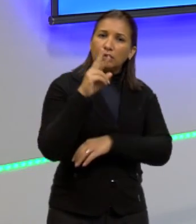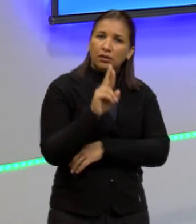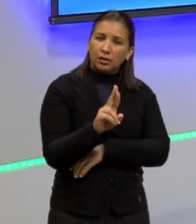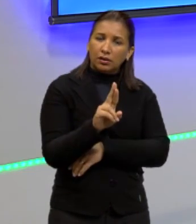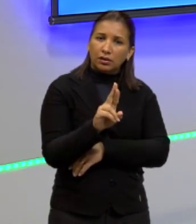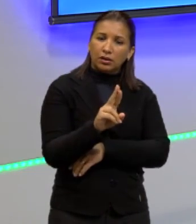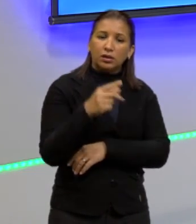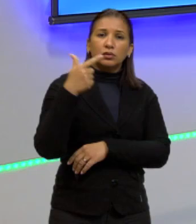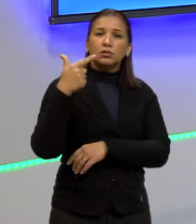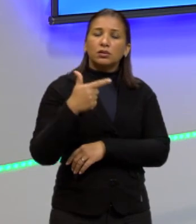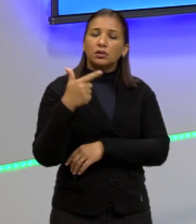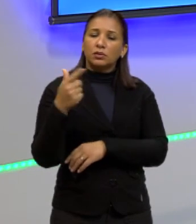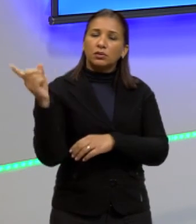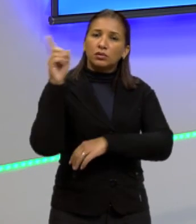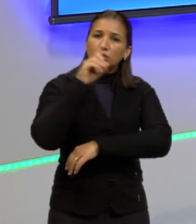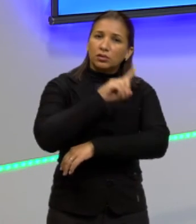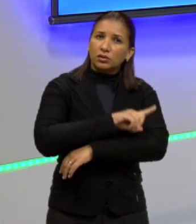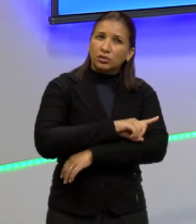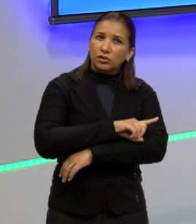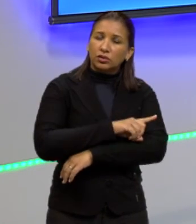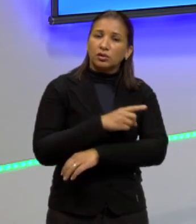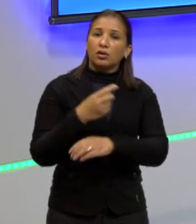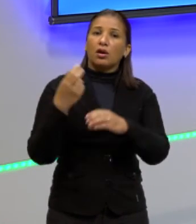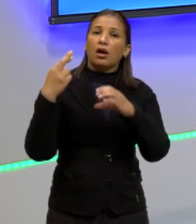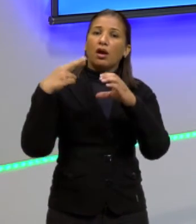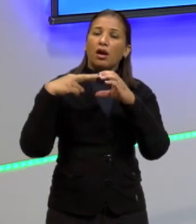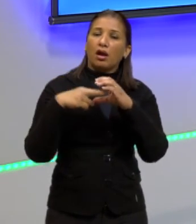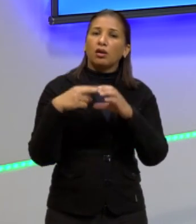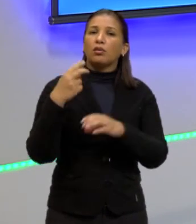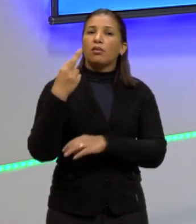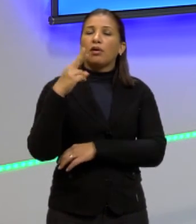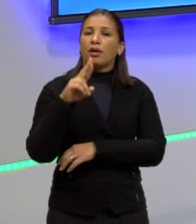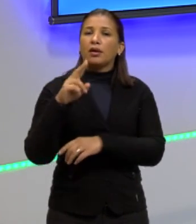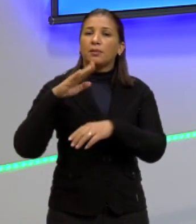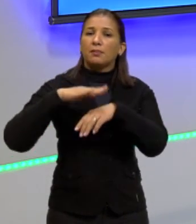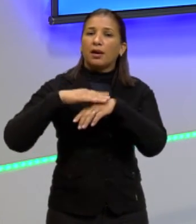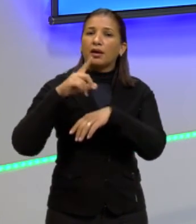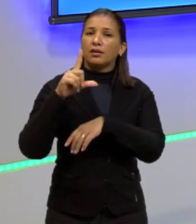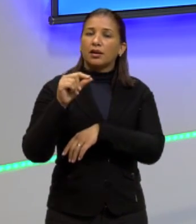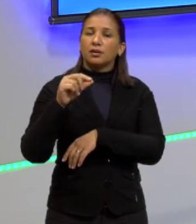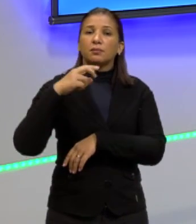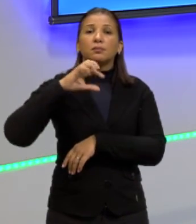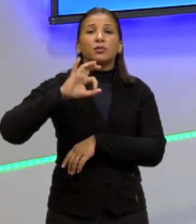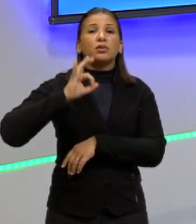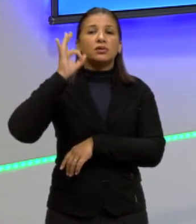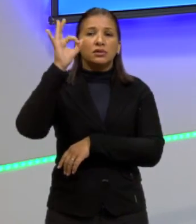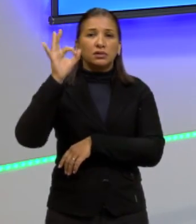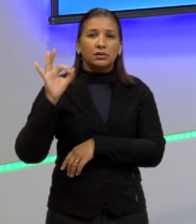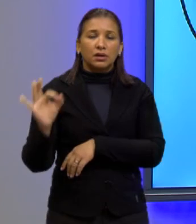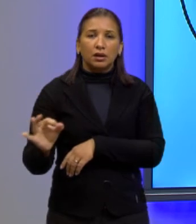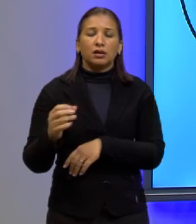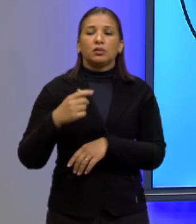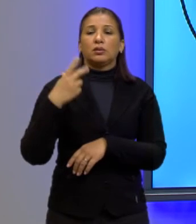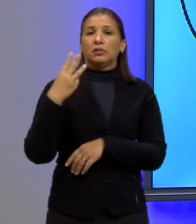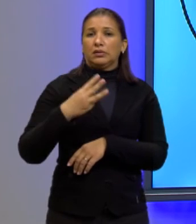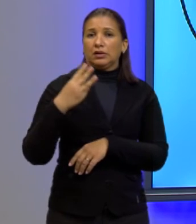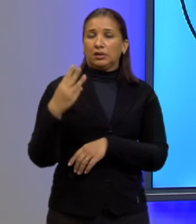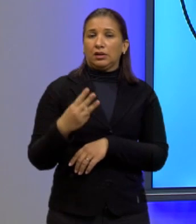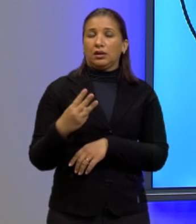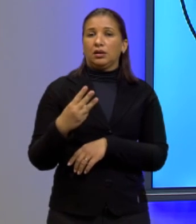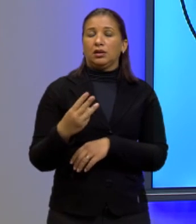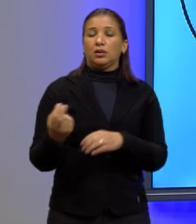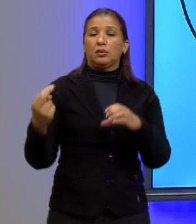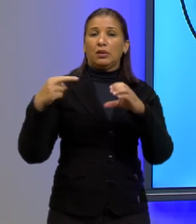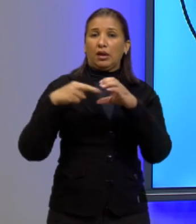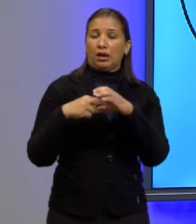no segundo dia eu tenho um raio R mais 10% no terceiro dia eu tenho um raio R